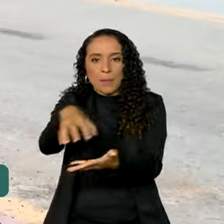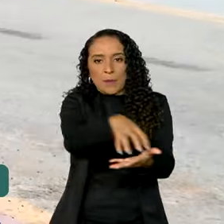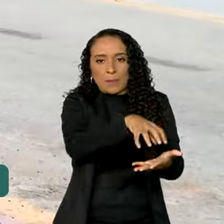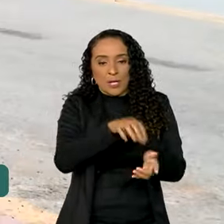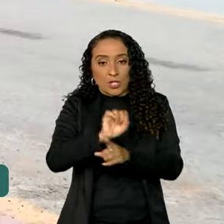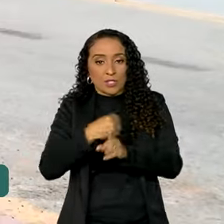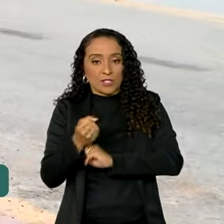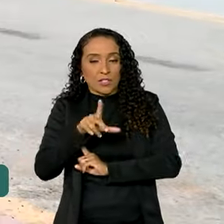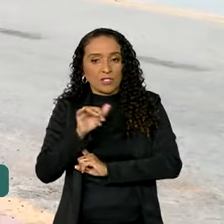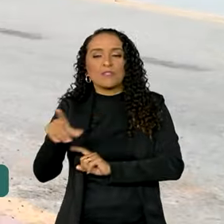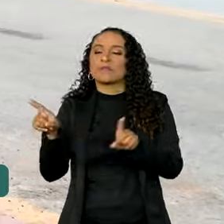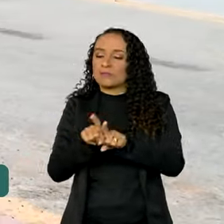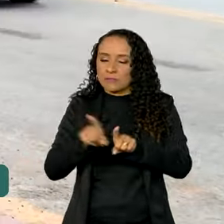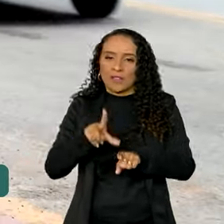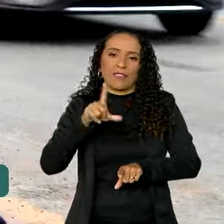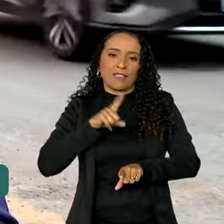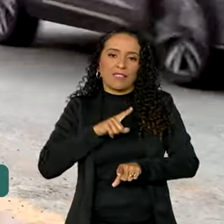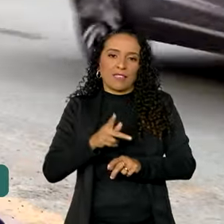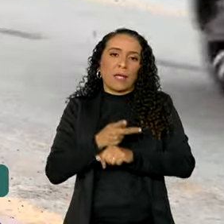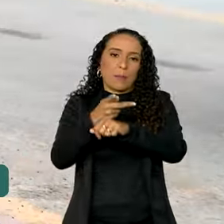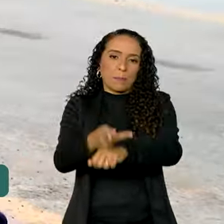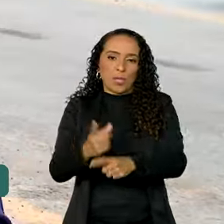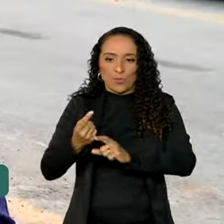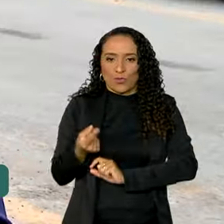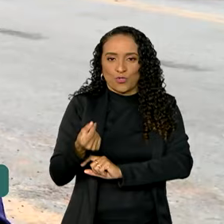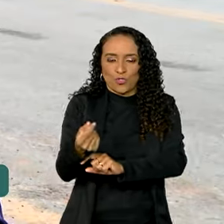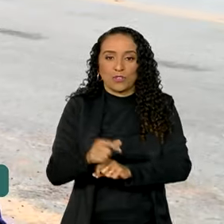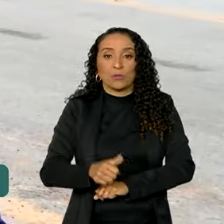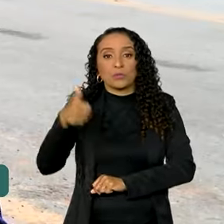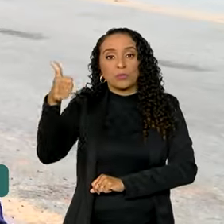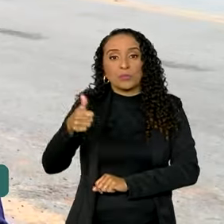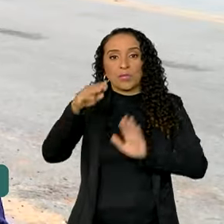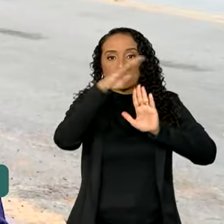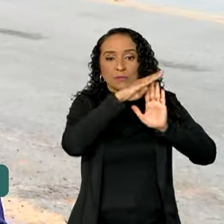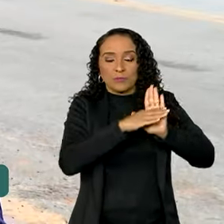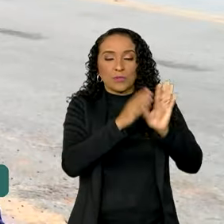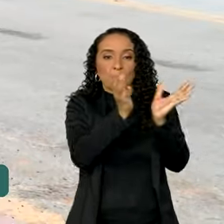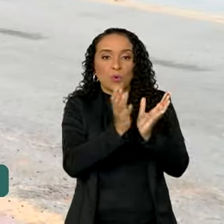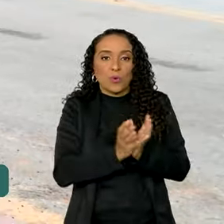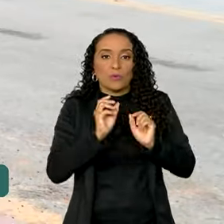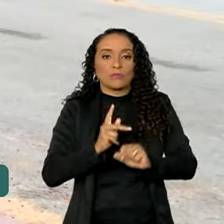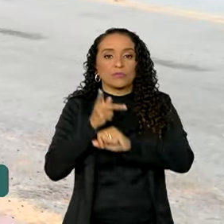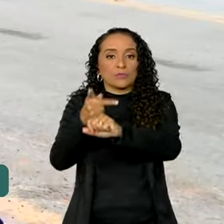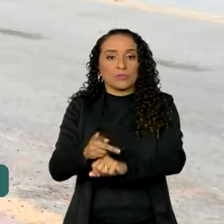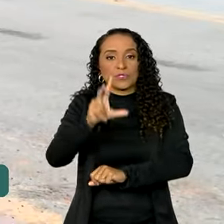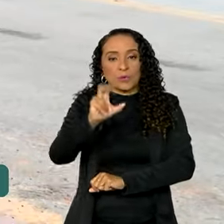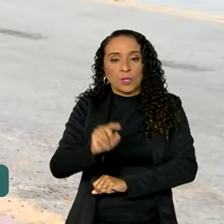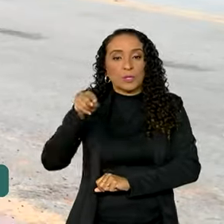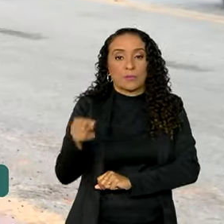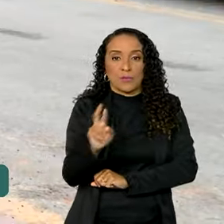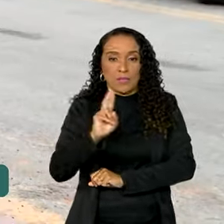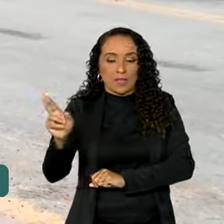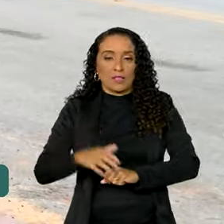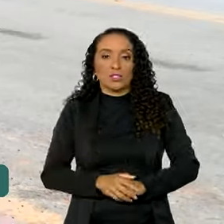sociedade civil também haverá recompensa em dinheiro. O primeiro lugar de cada categoria será premiado com 50 mil reais,